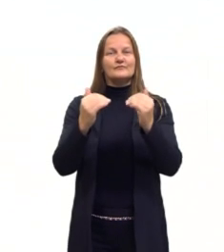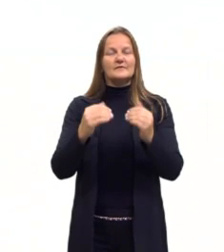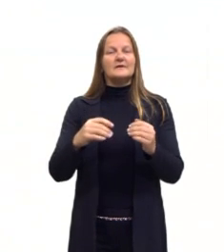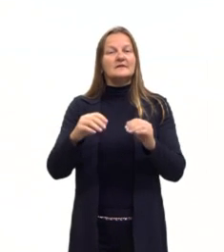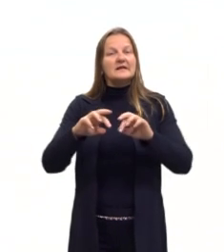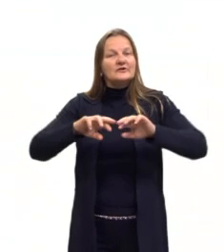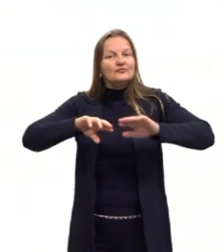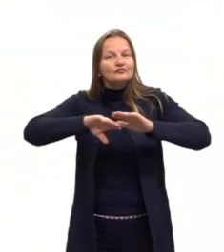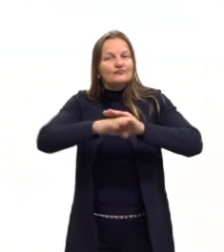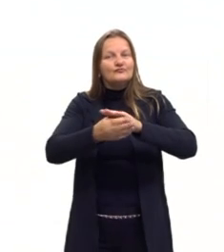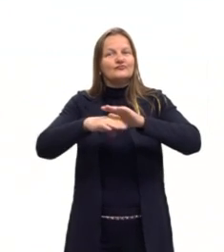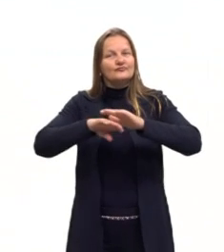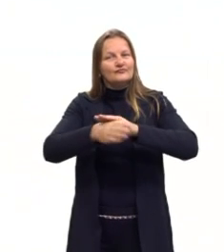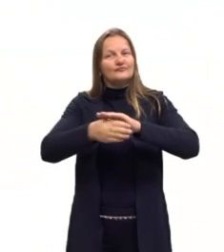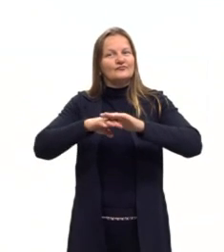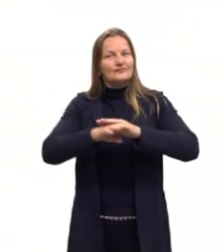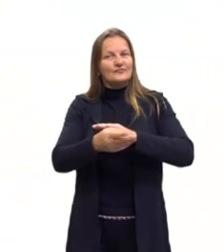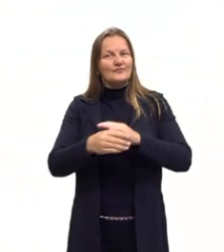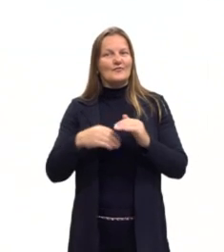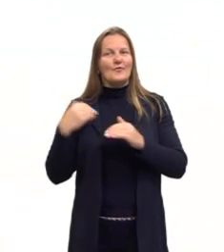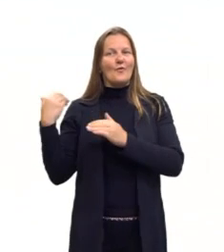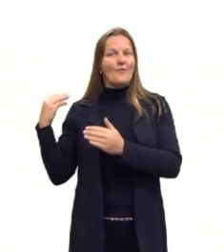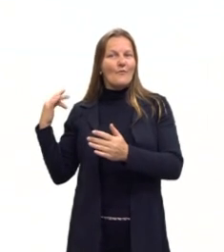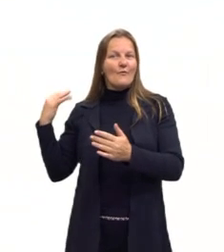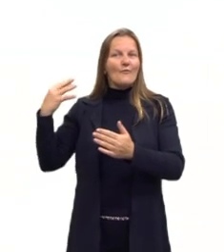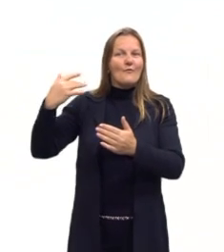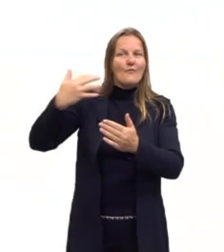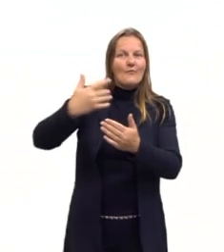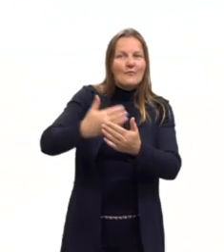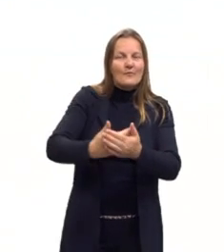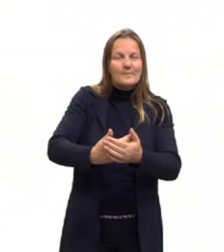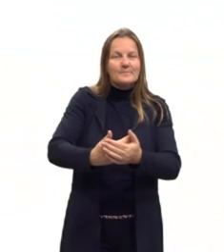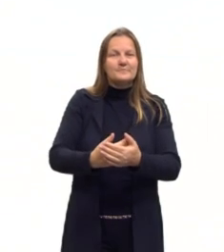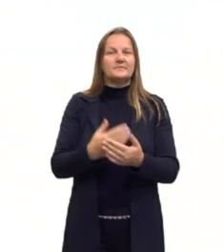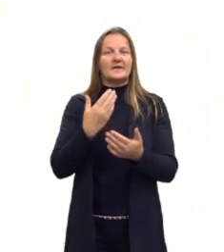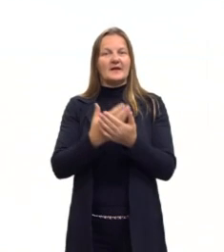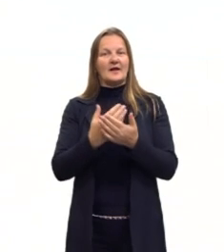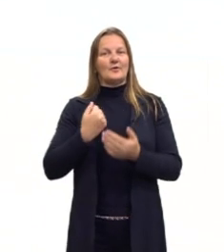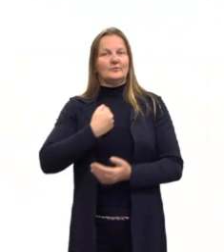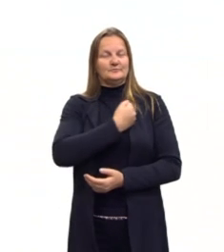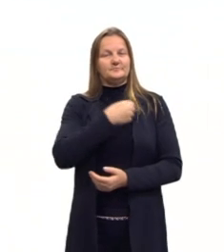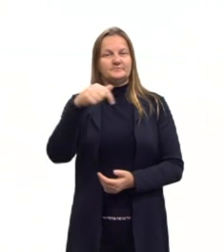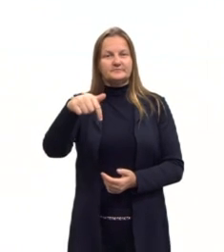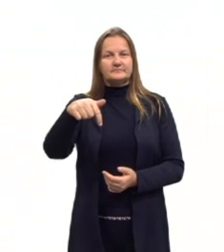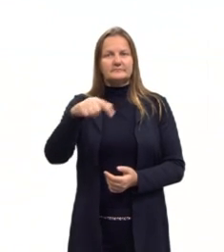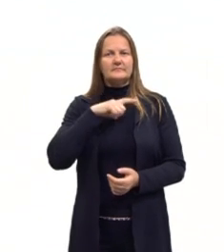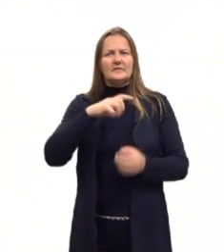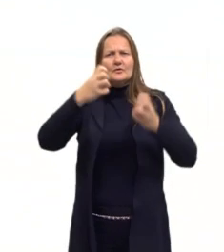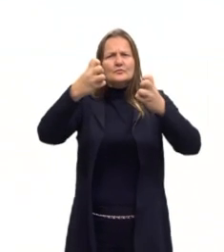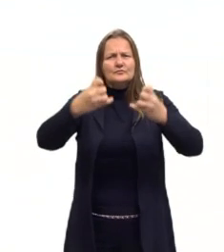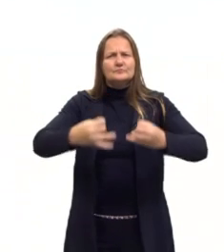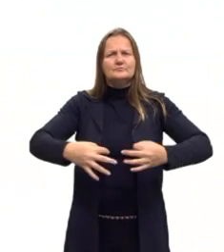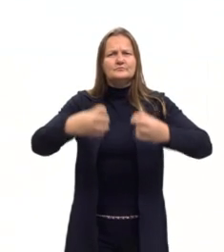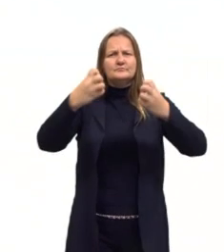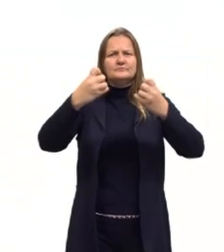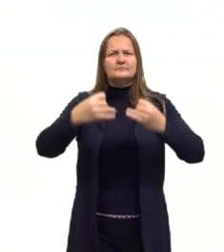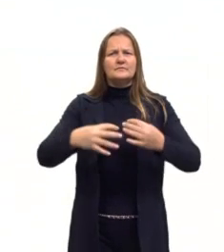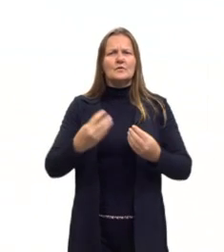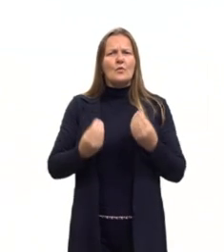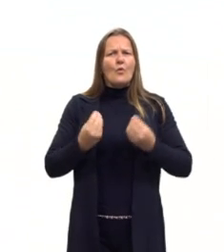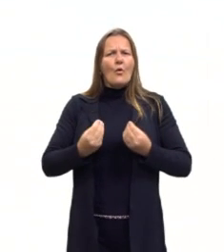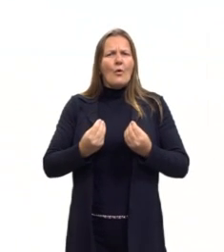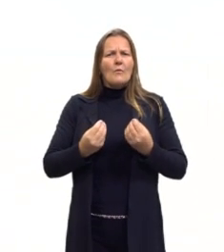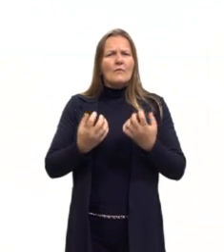sofre variações através do tempo. daí, lá na nossa aula 7, eu vou explicar para vocês como é que